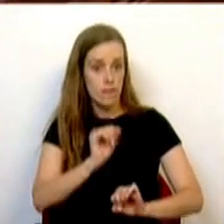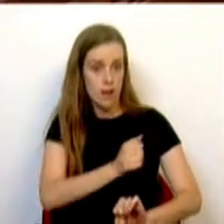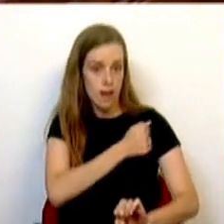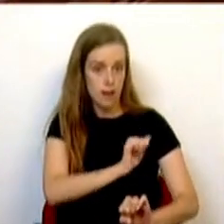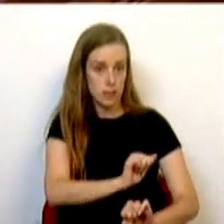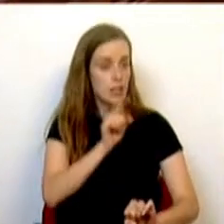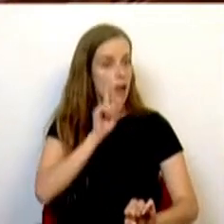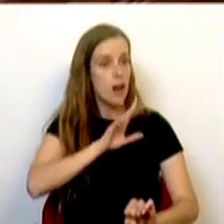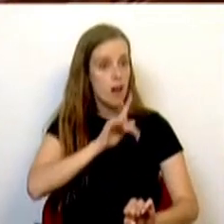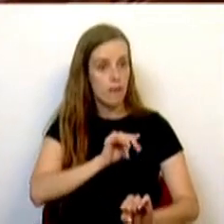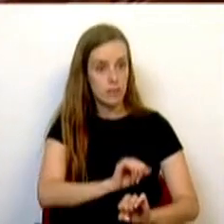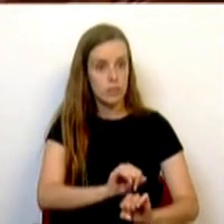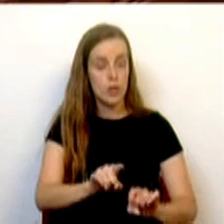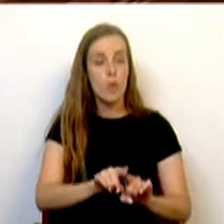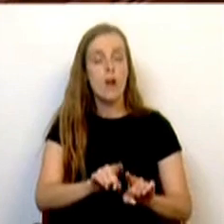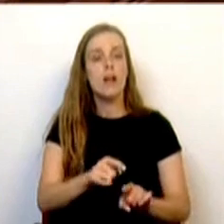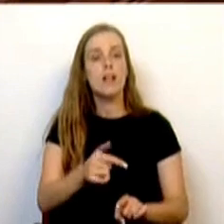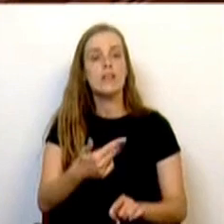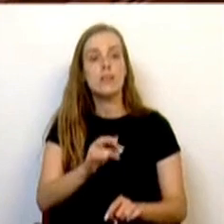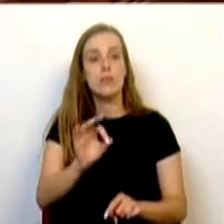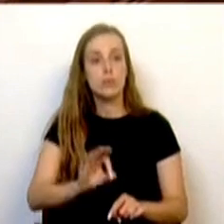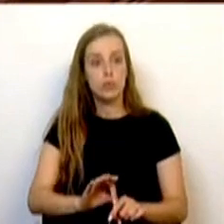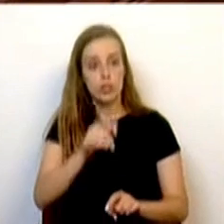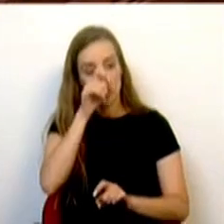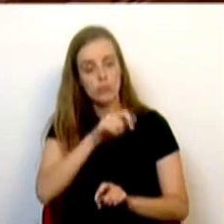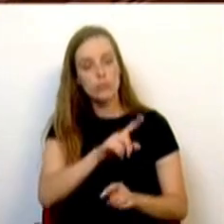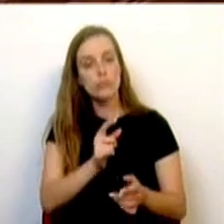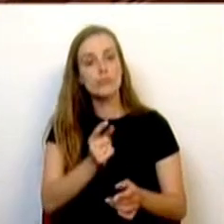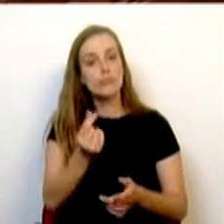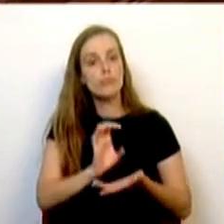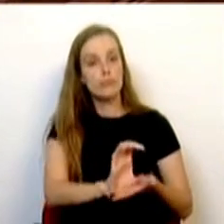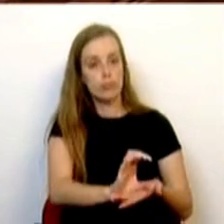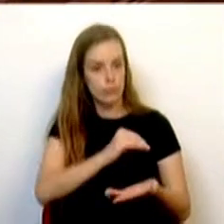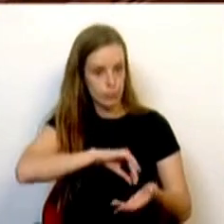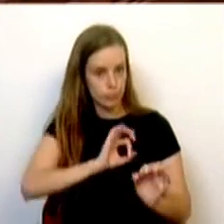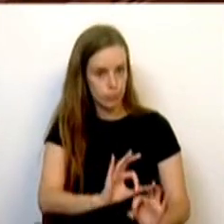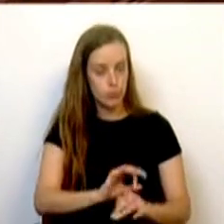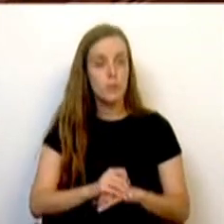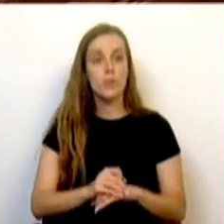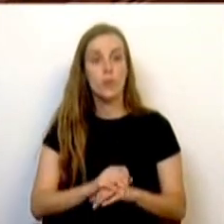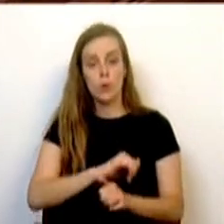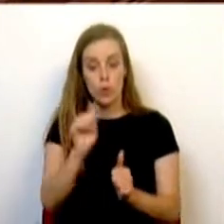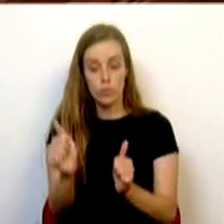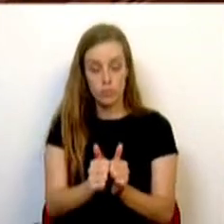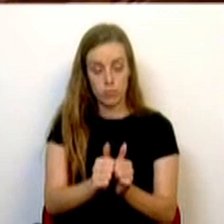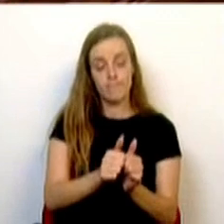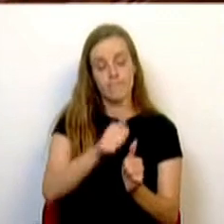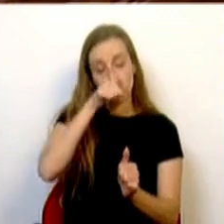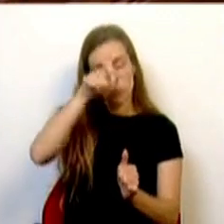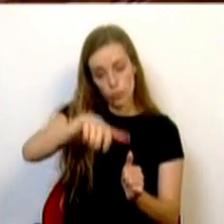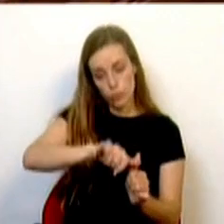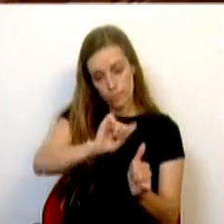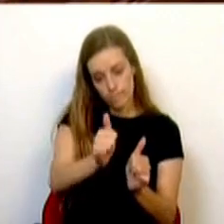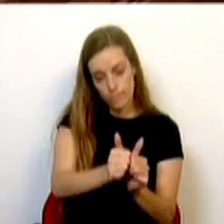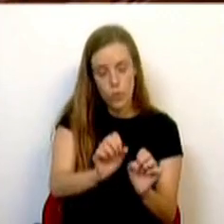da remuneração de referência dos beneficiários. Como acompanhante, considera-se o cônjuge que viva